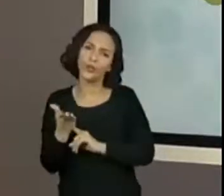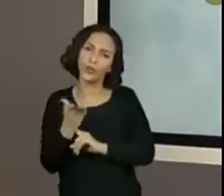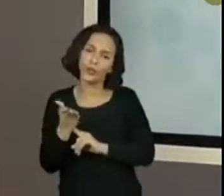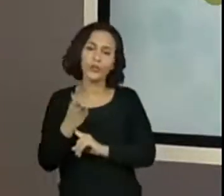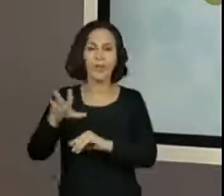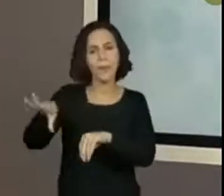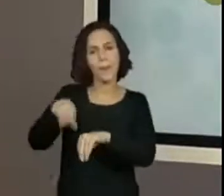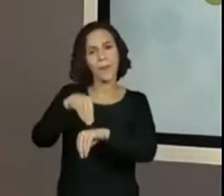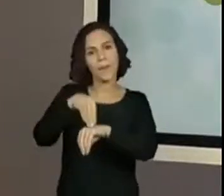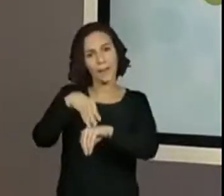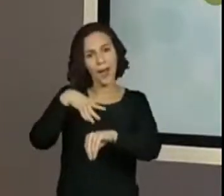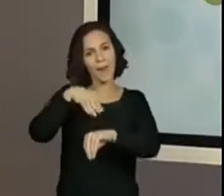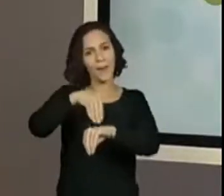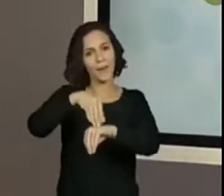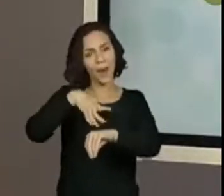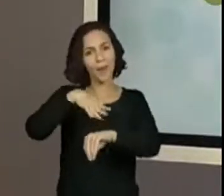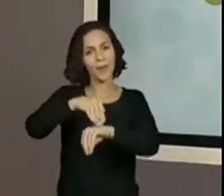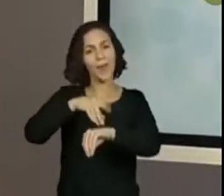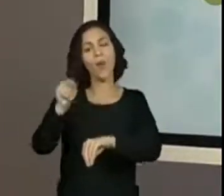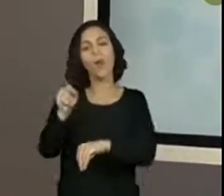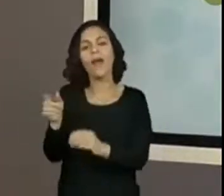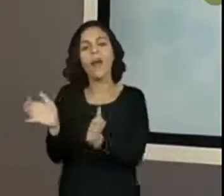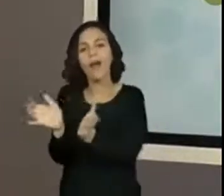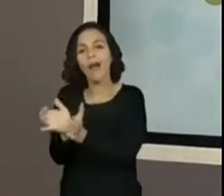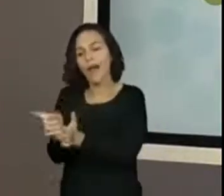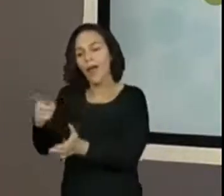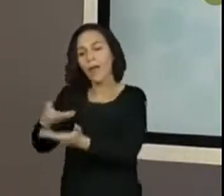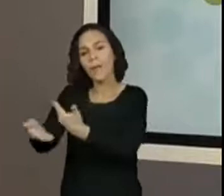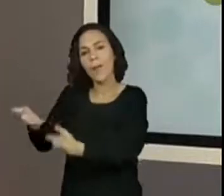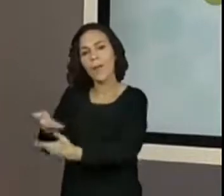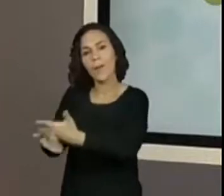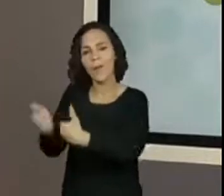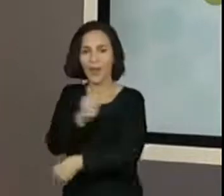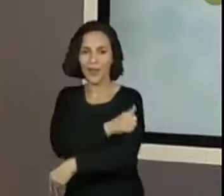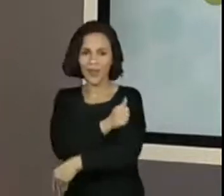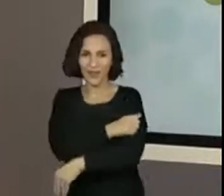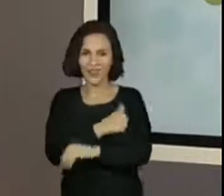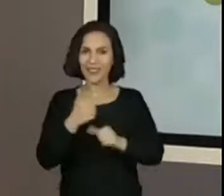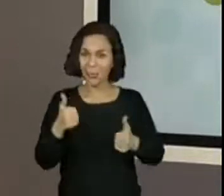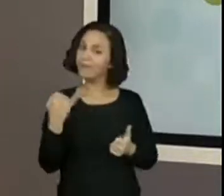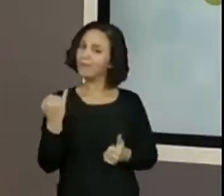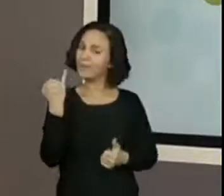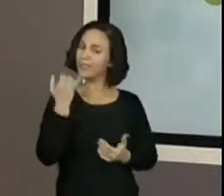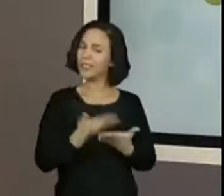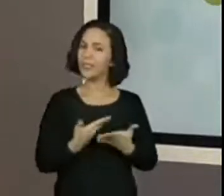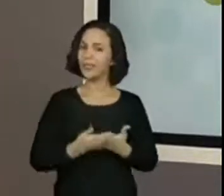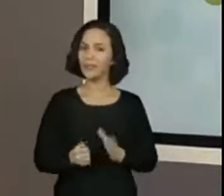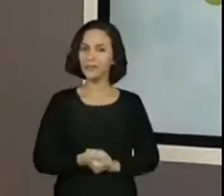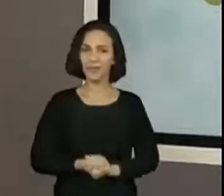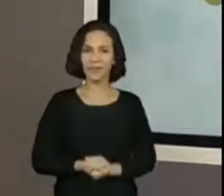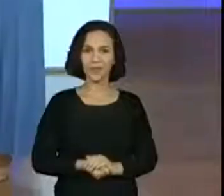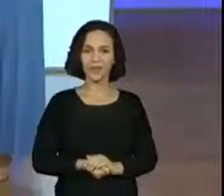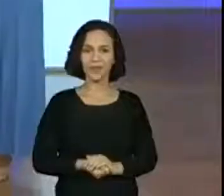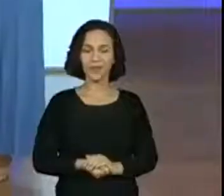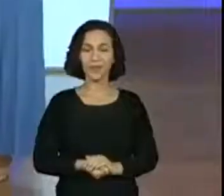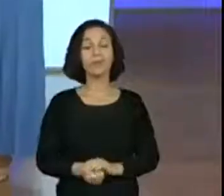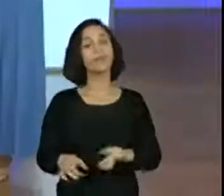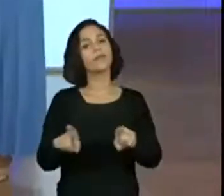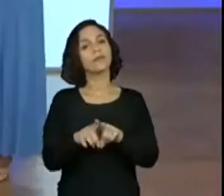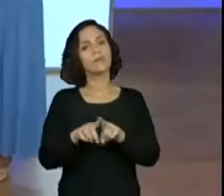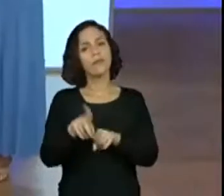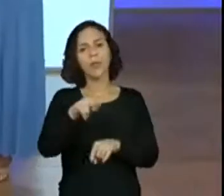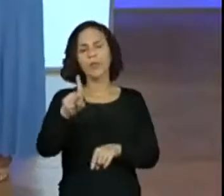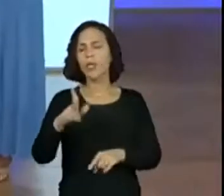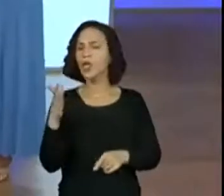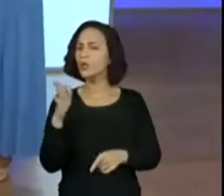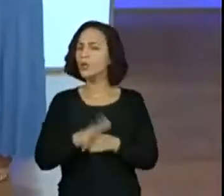professores trazendo para cá as contribuições dos alunos, que vai ser muito importante na nossa aula. Tudo bem? E elas têm ajudado